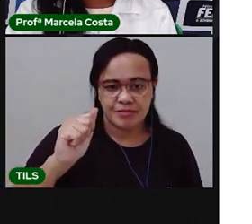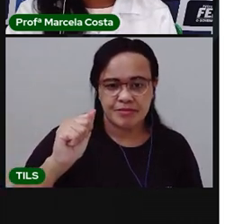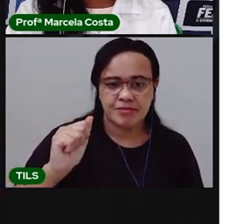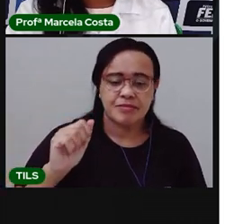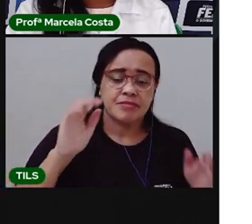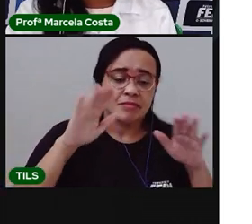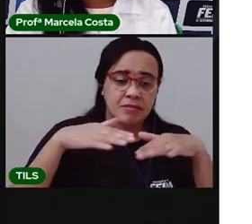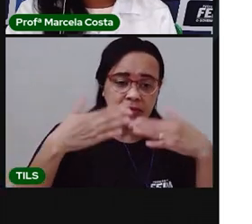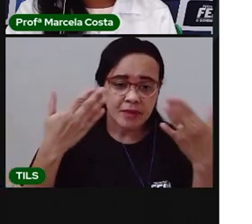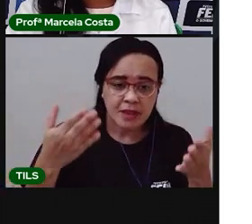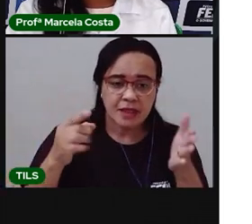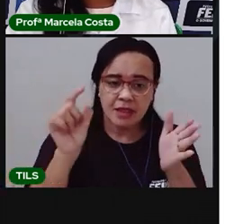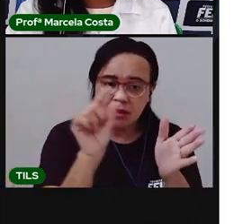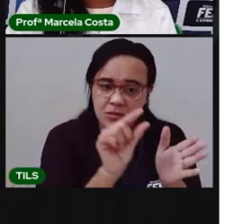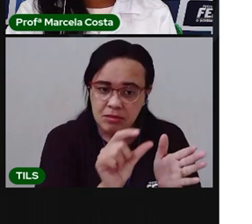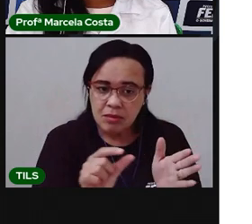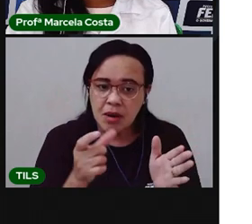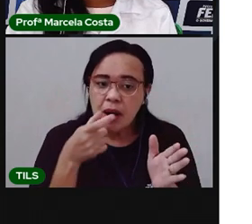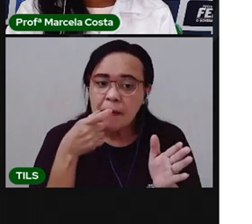circular essa palavra.